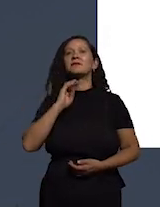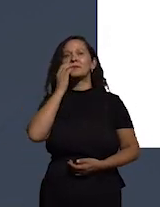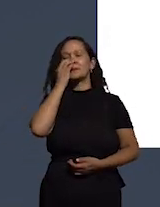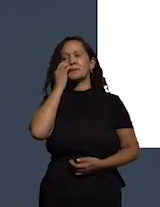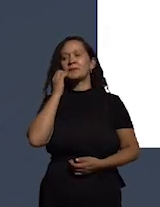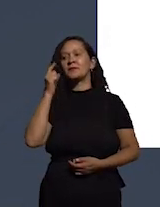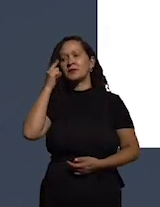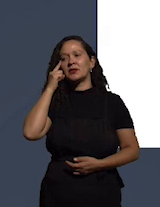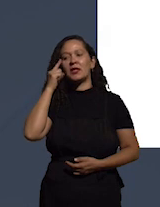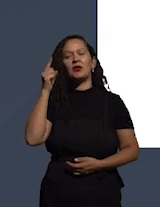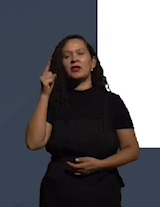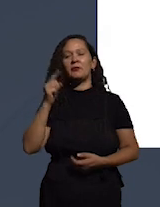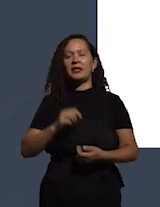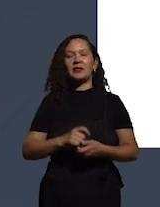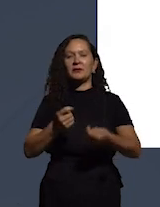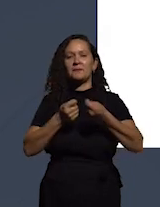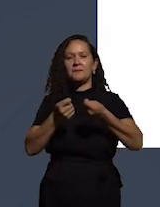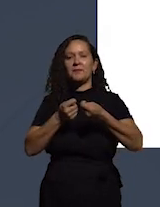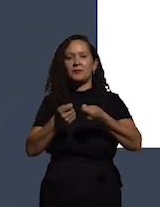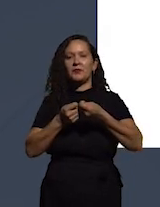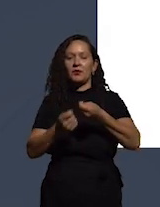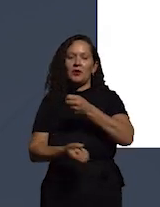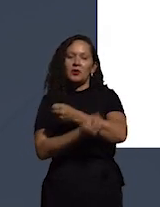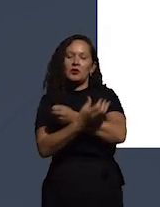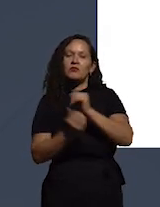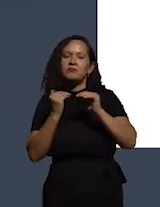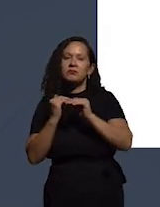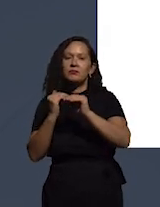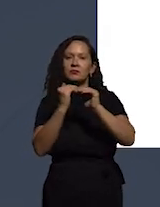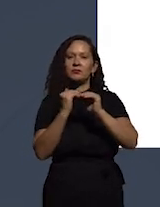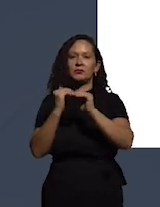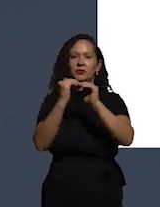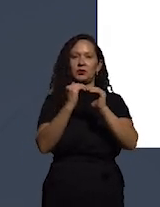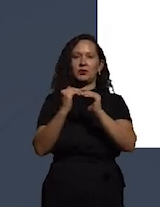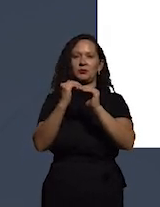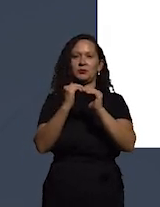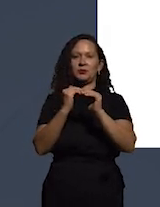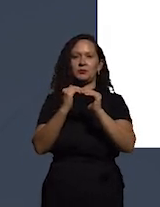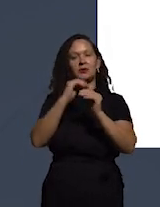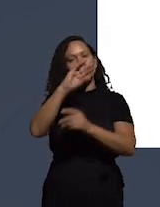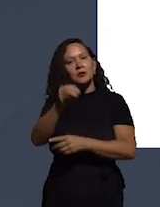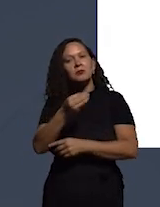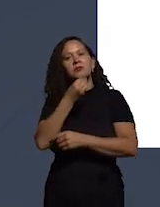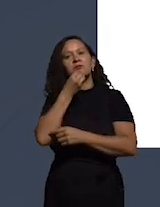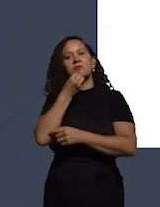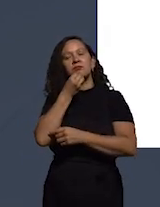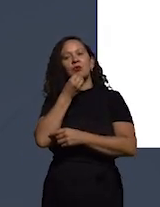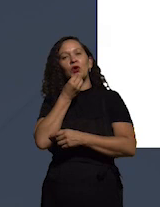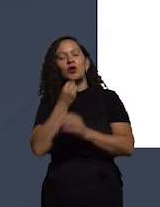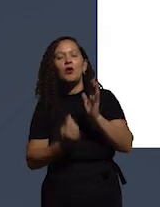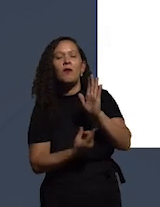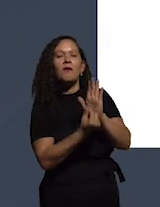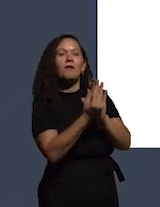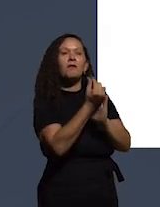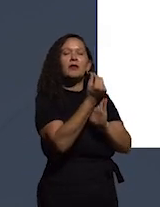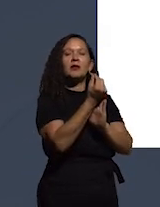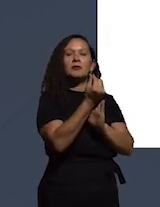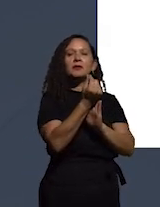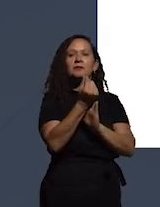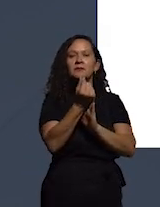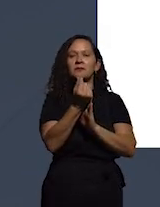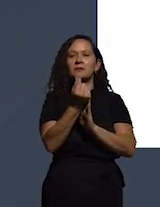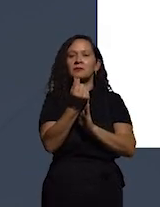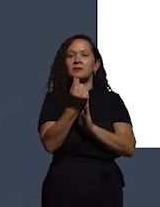o controle da corrupção é um equilíbrio é um equilíbrio entre oportunidades ou recursos para a